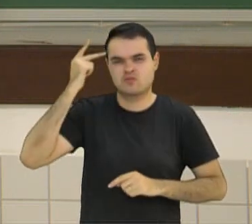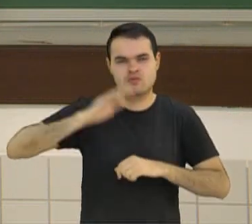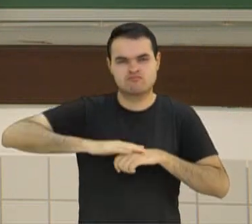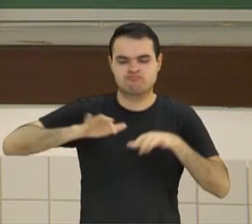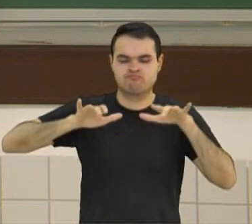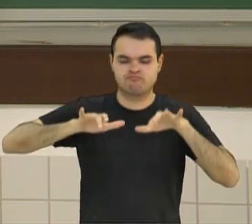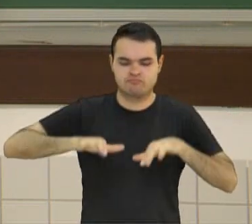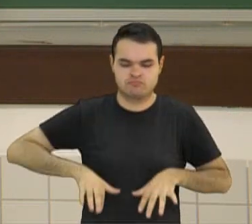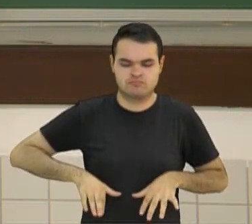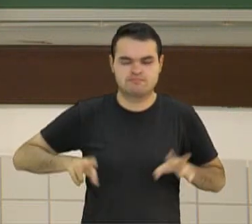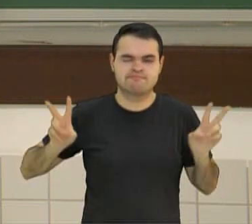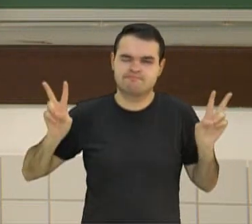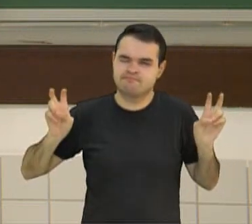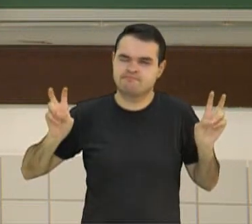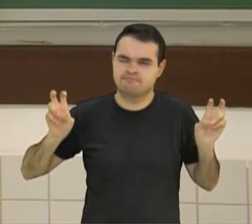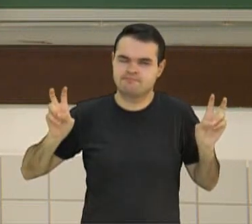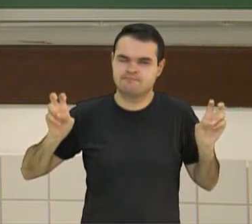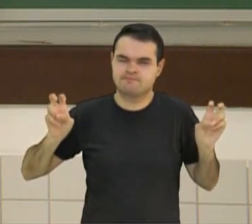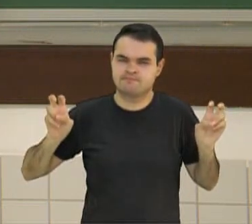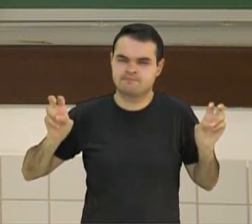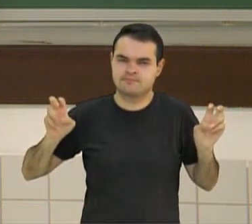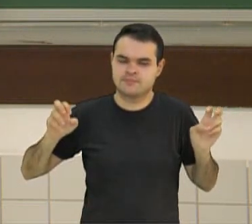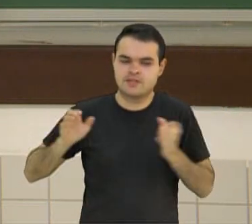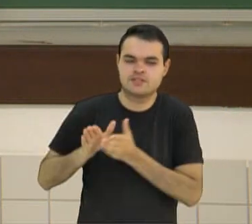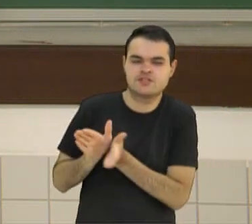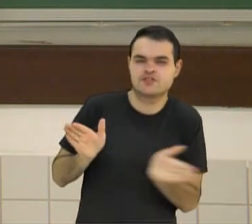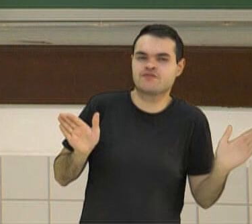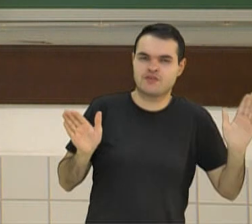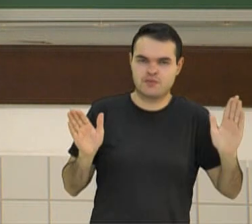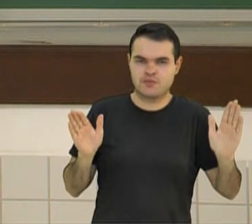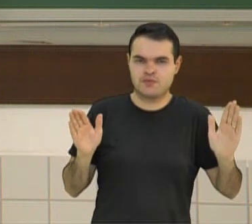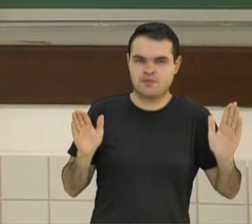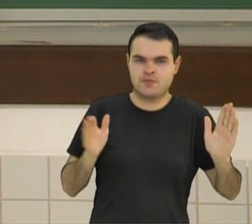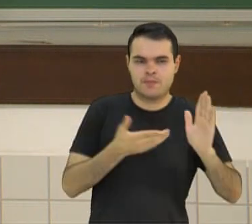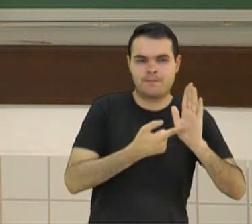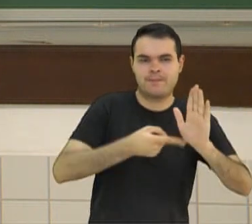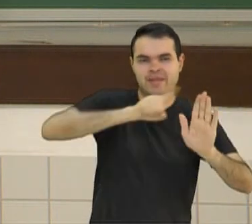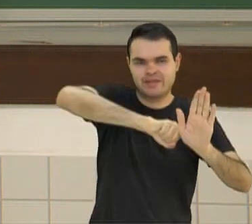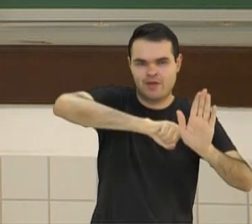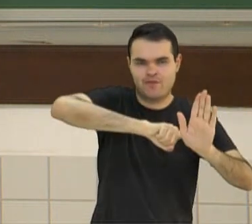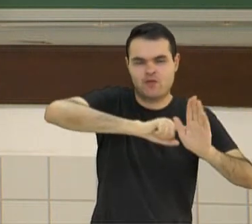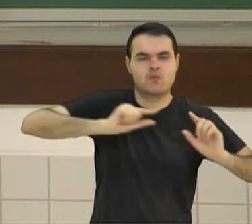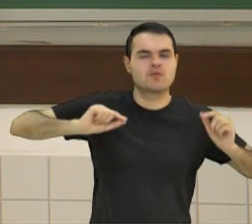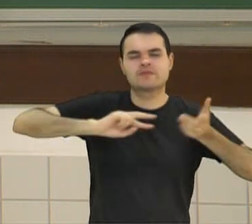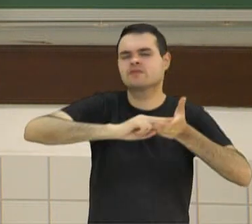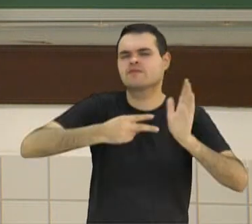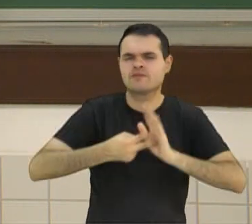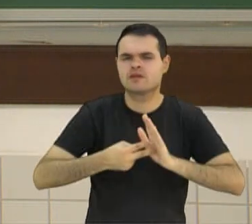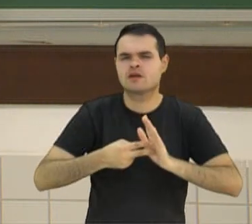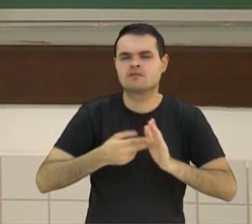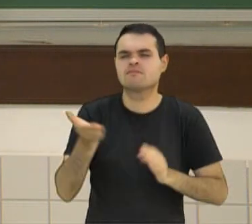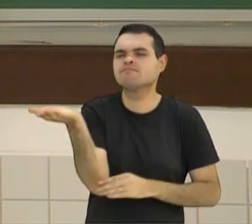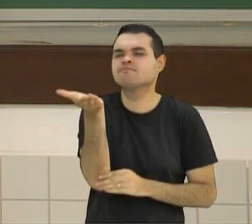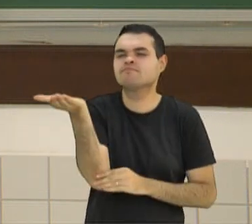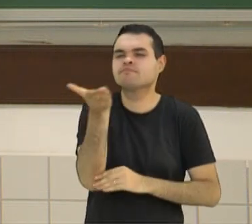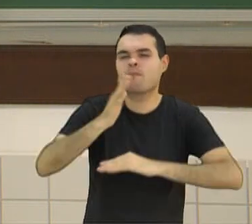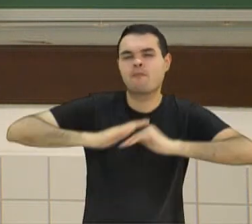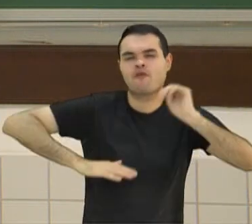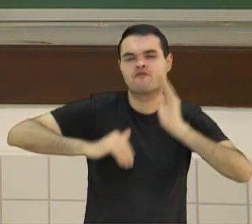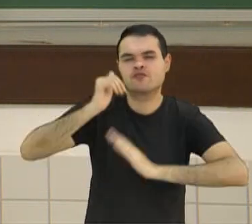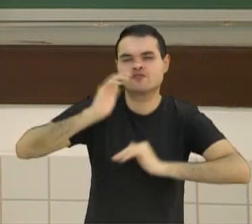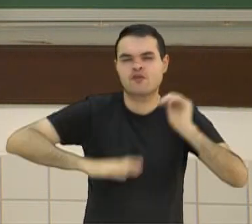dizer com esse desvio, ou seja, essa metáfora? O que ele quis dizer com medicância profissional?